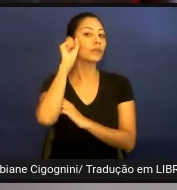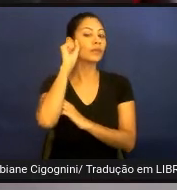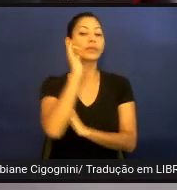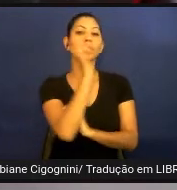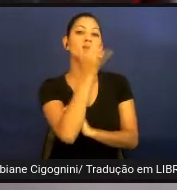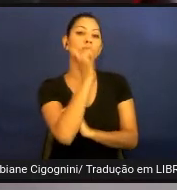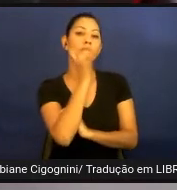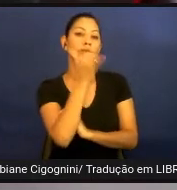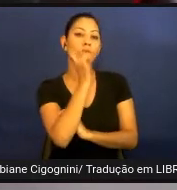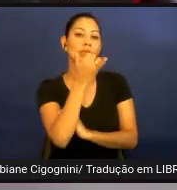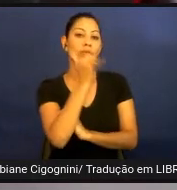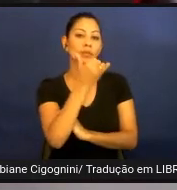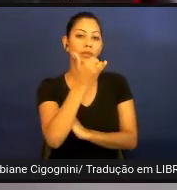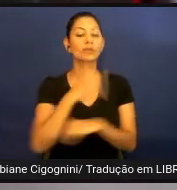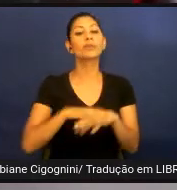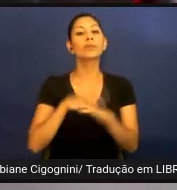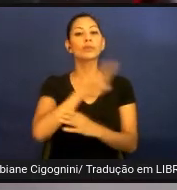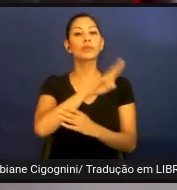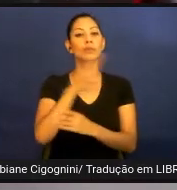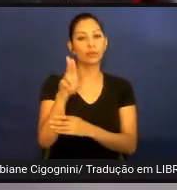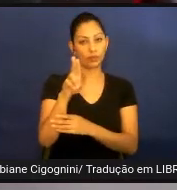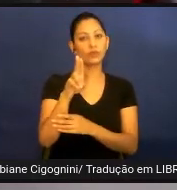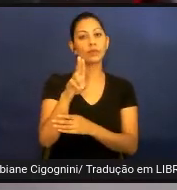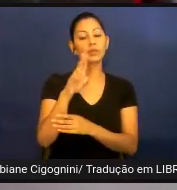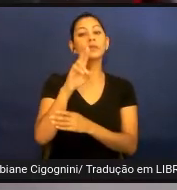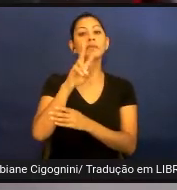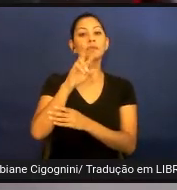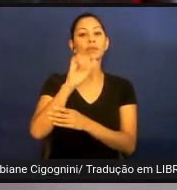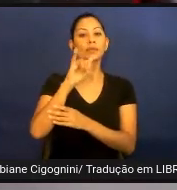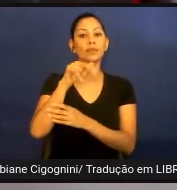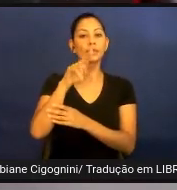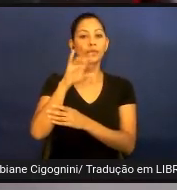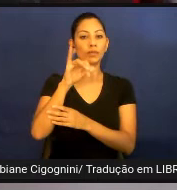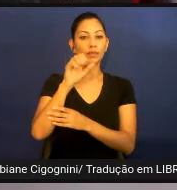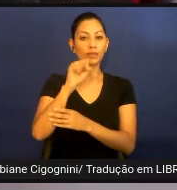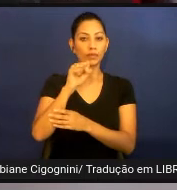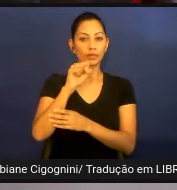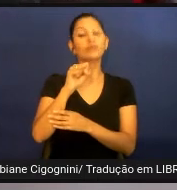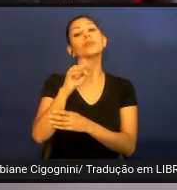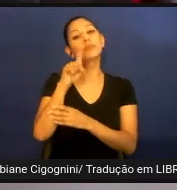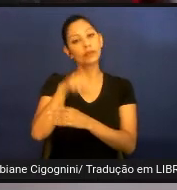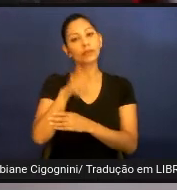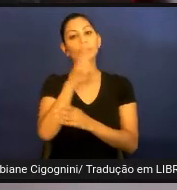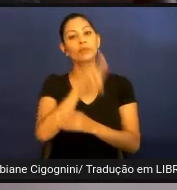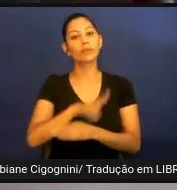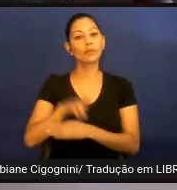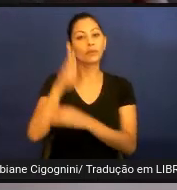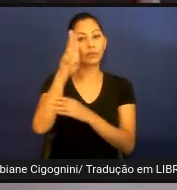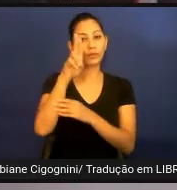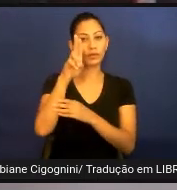O autor é Vinícius José Gonçalves do Carmo e é vinculado à Universidade Federal Rural de Pernambuco.